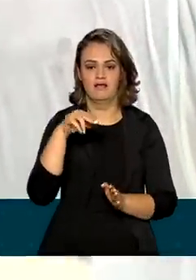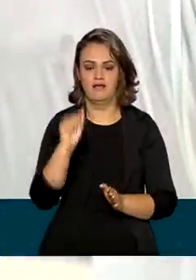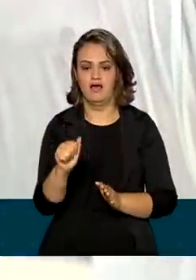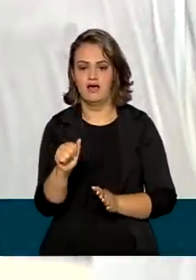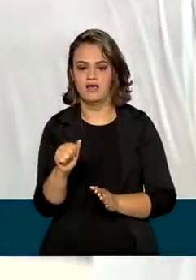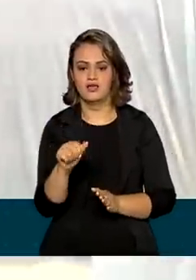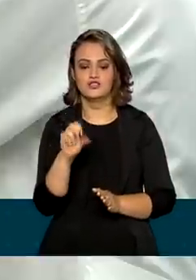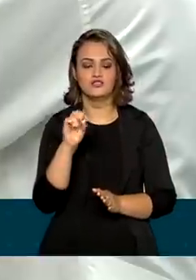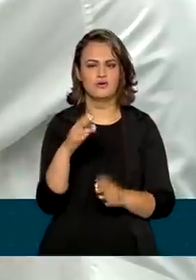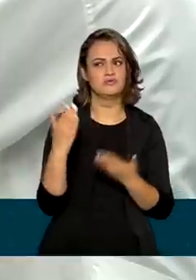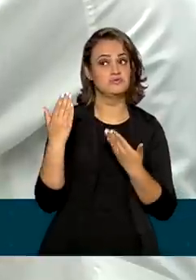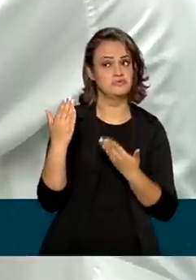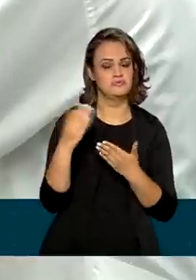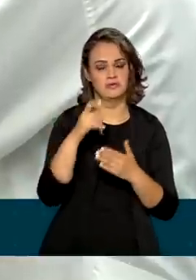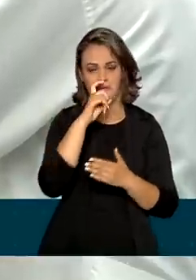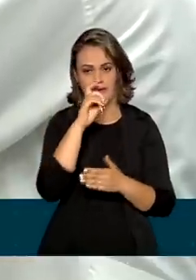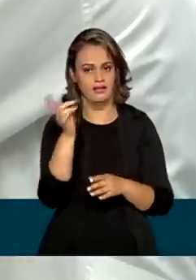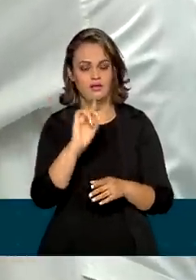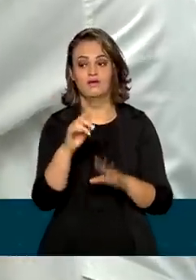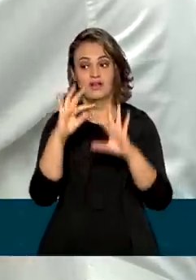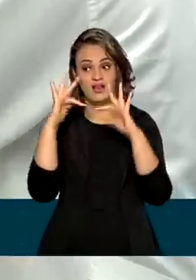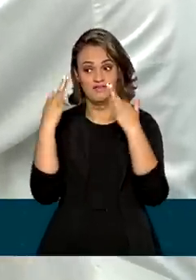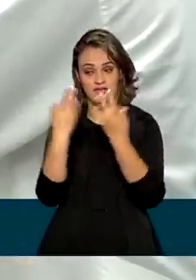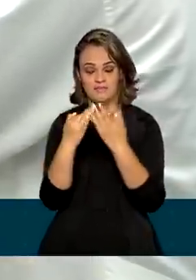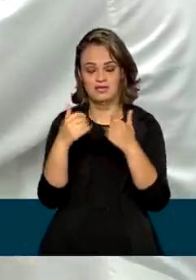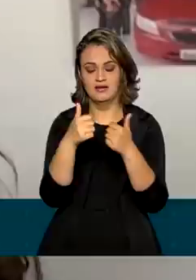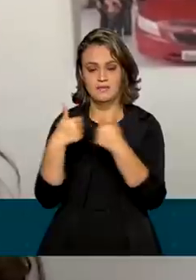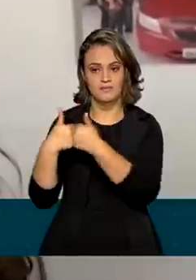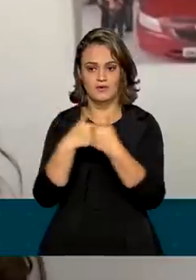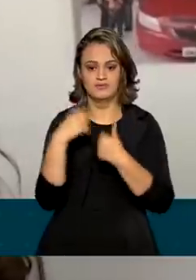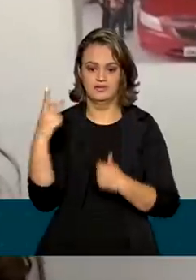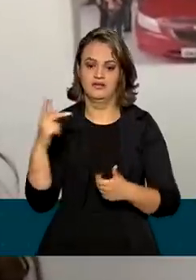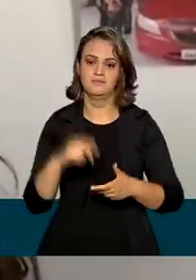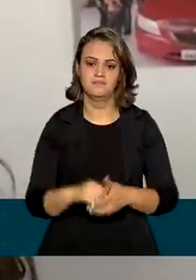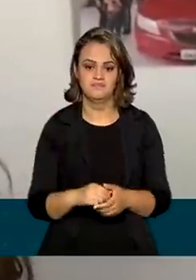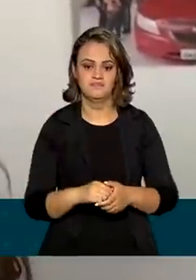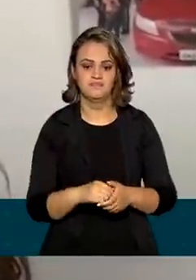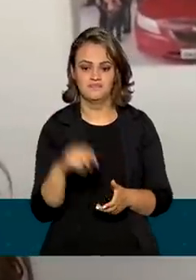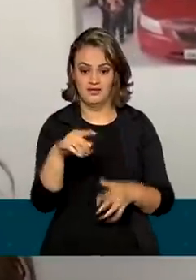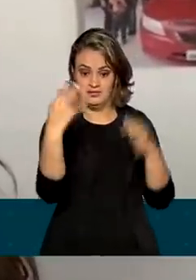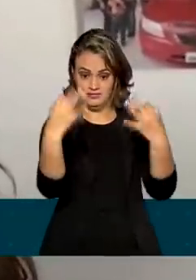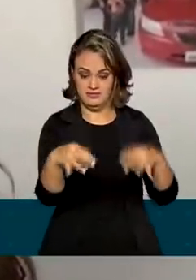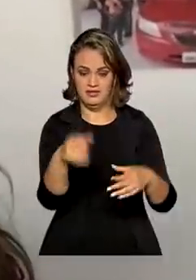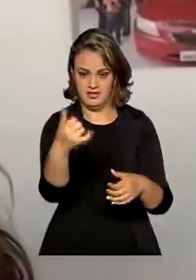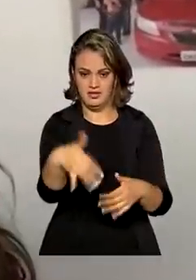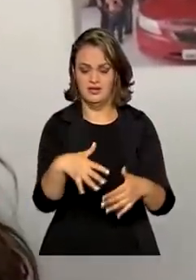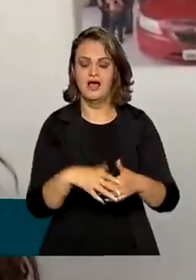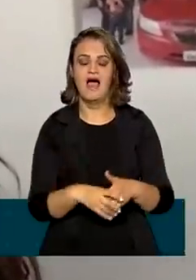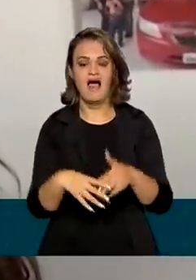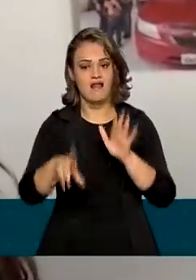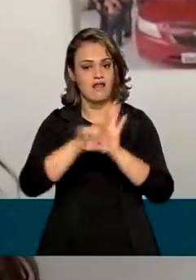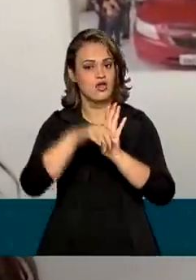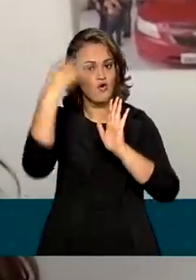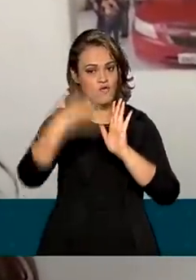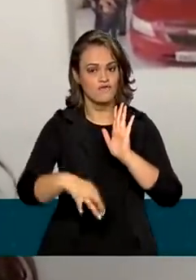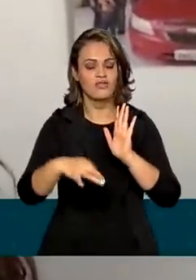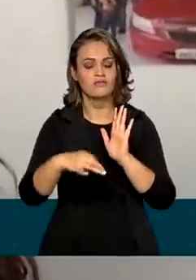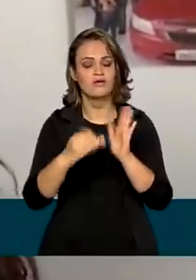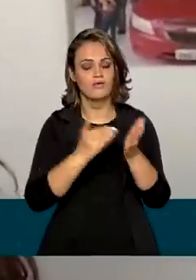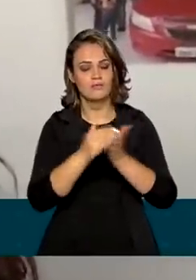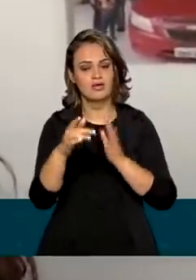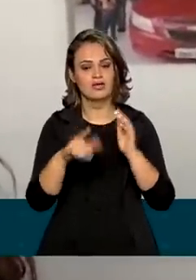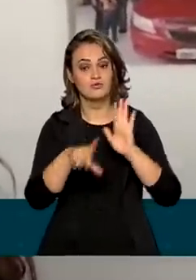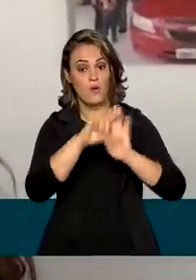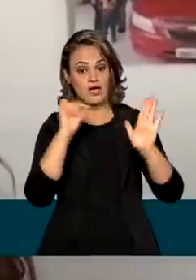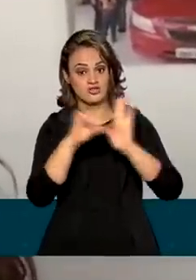apenas no suposto pai, mas também em parentes dele. Agora, com o fortalecimento da lei, entrando esse novo